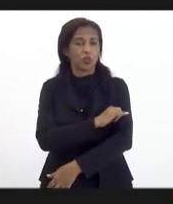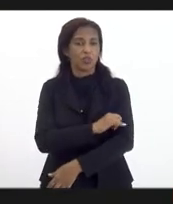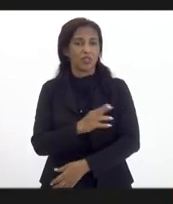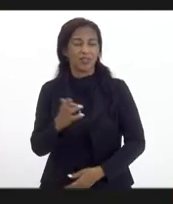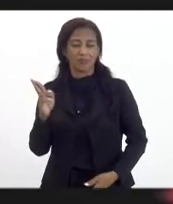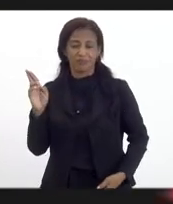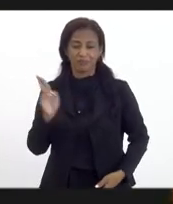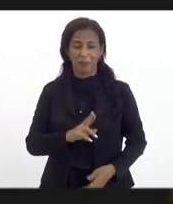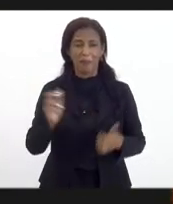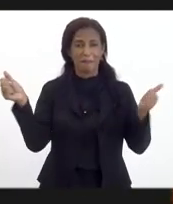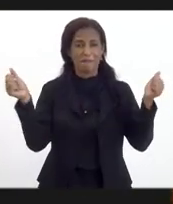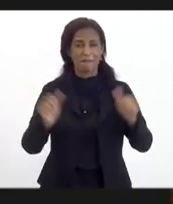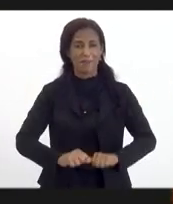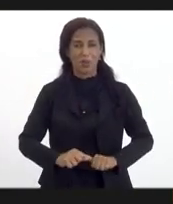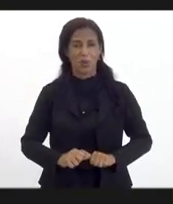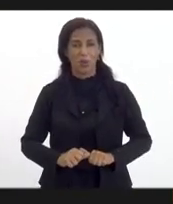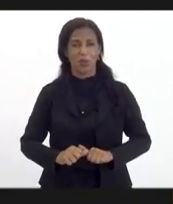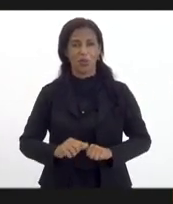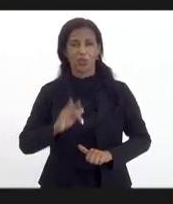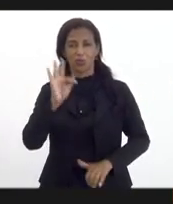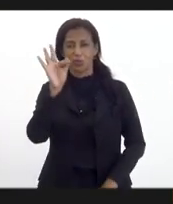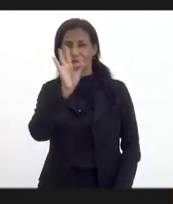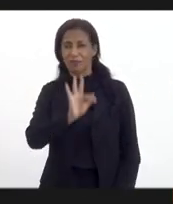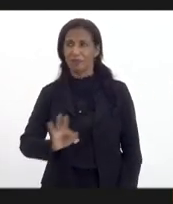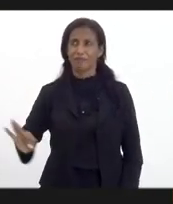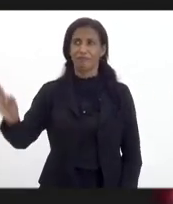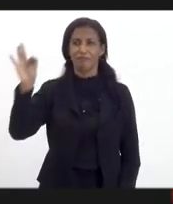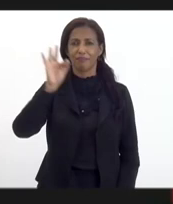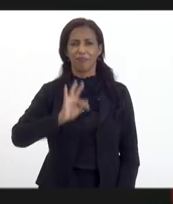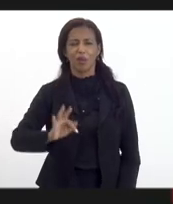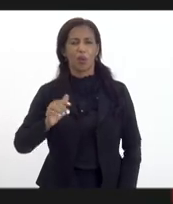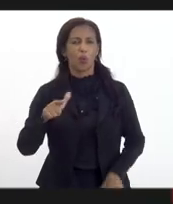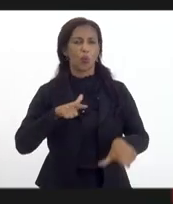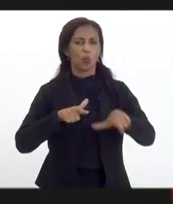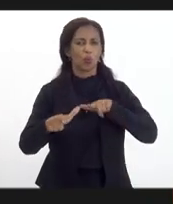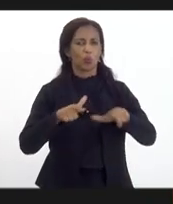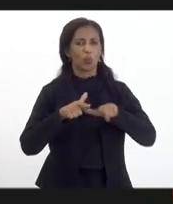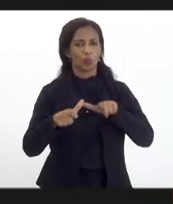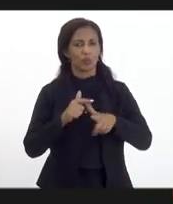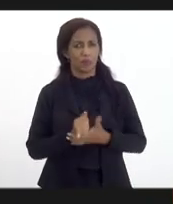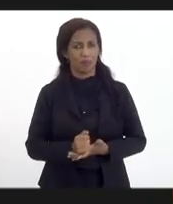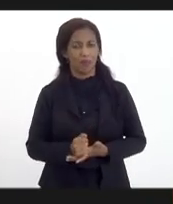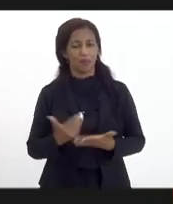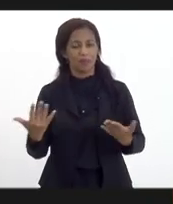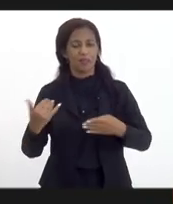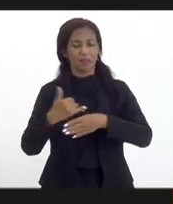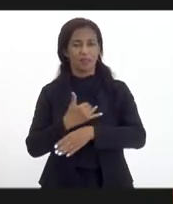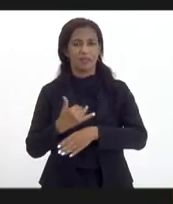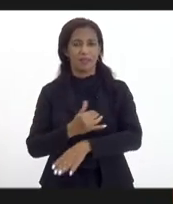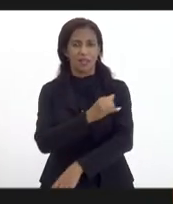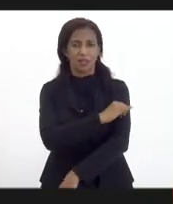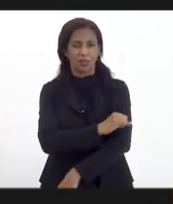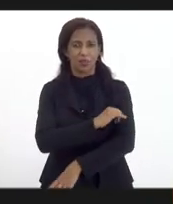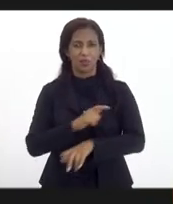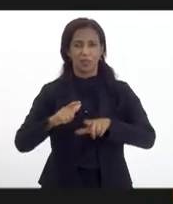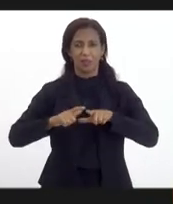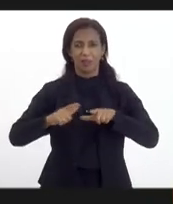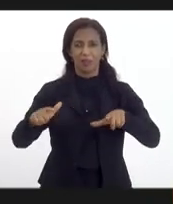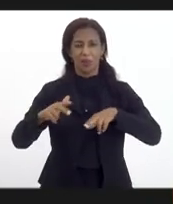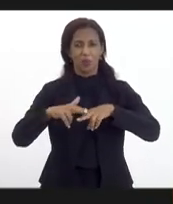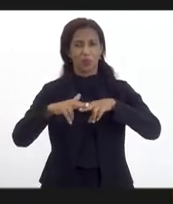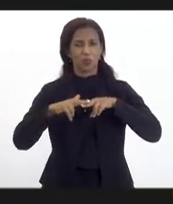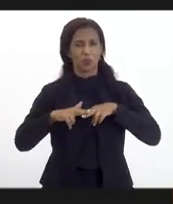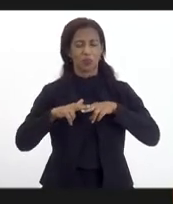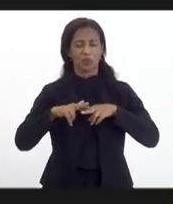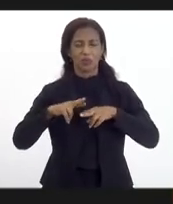pior entre as unidades da federação com relação a empregos formais. E sendo a cidade do Rio de Janeiro a grande causa desse